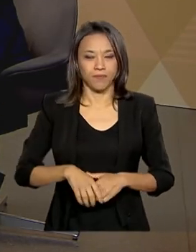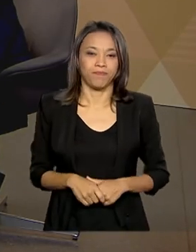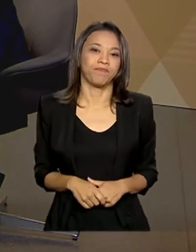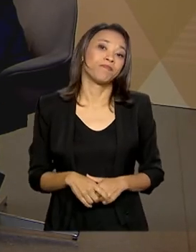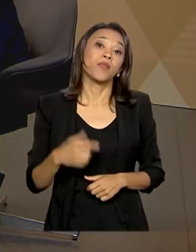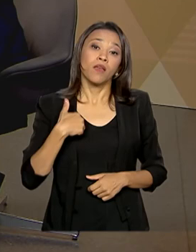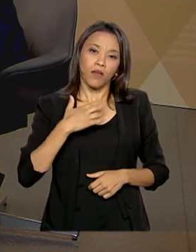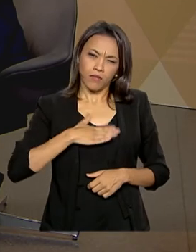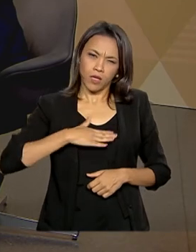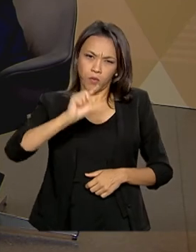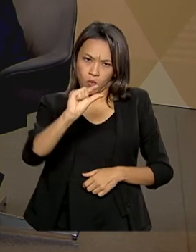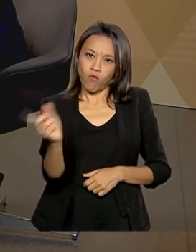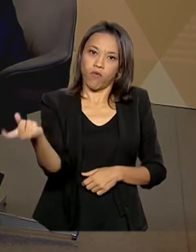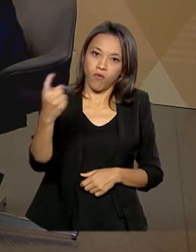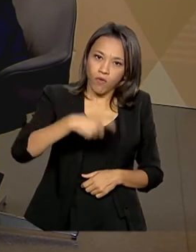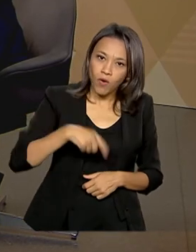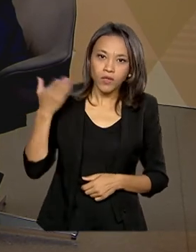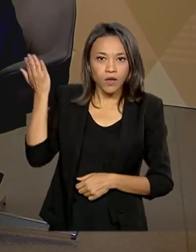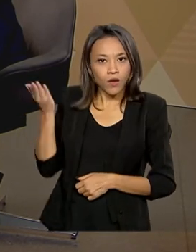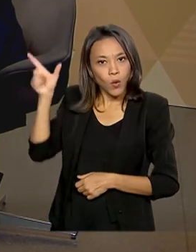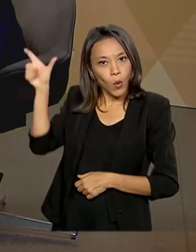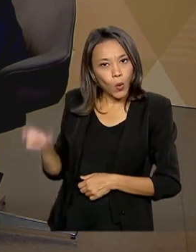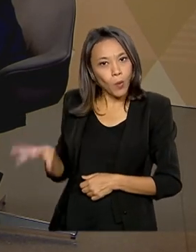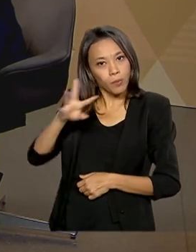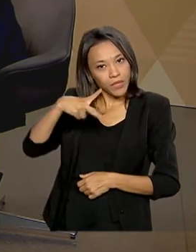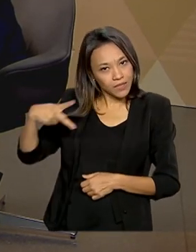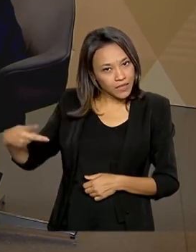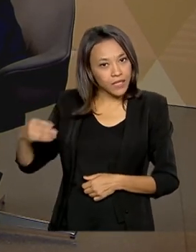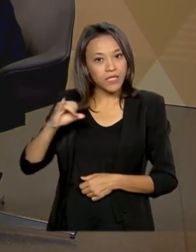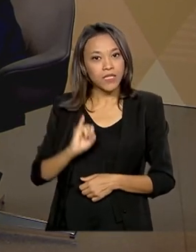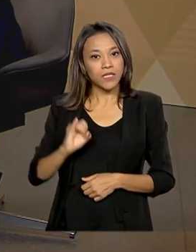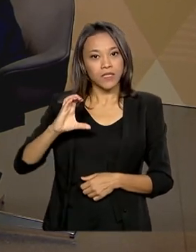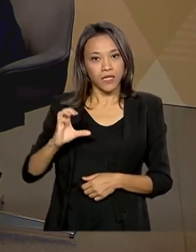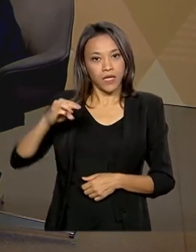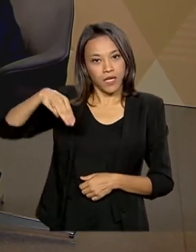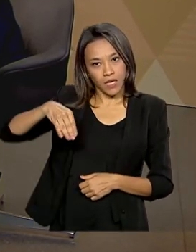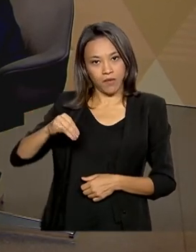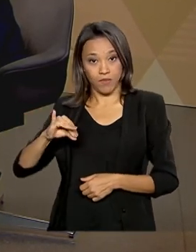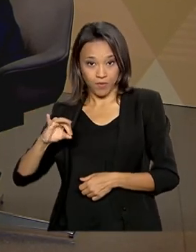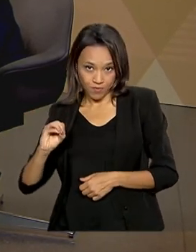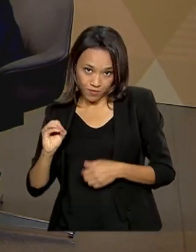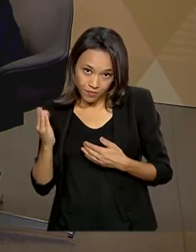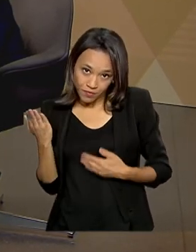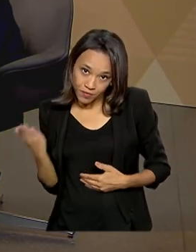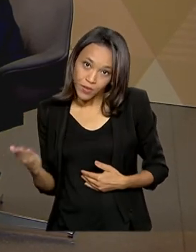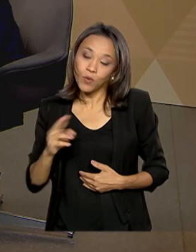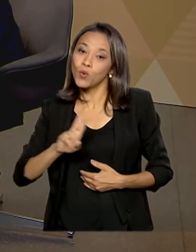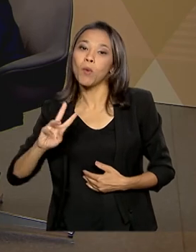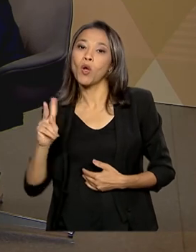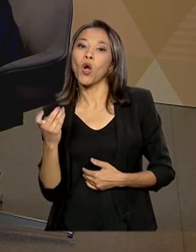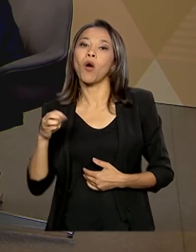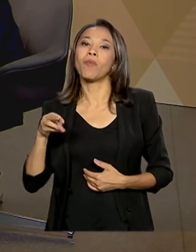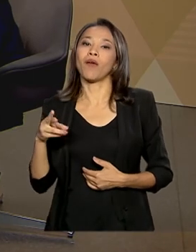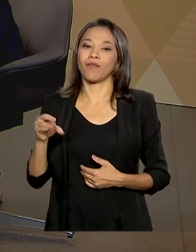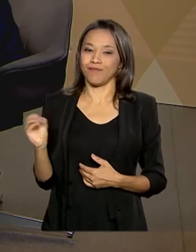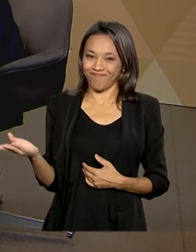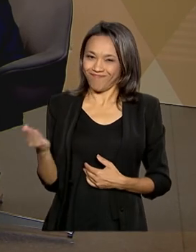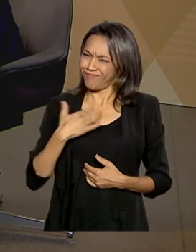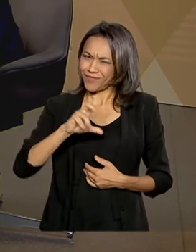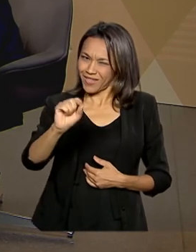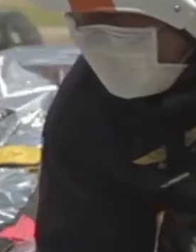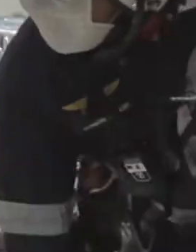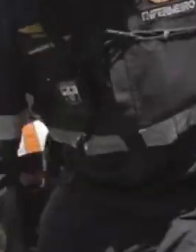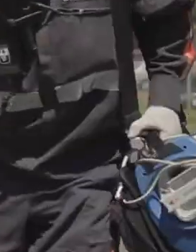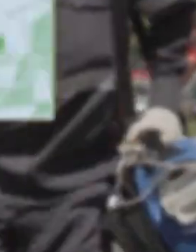Eu volto em instantes com o presidente do Instituto Chico Mendes de Conservação da Biodiversidade, Homero Serqueira. Não